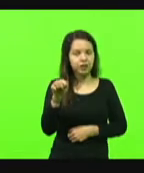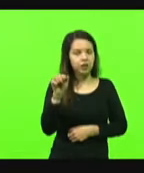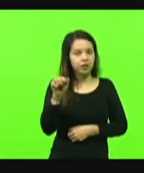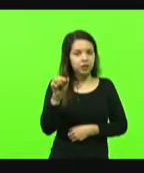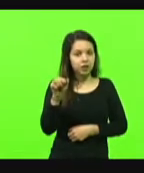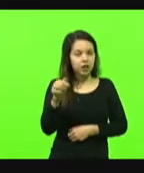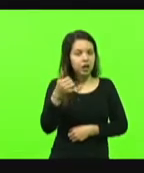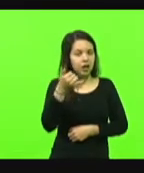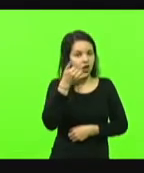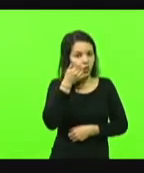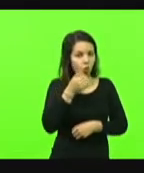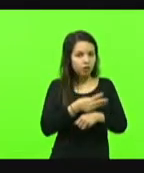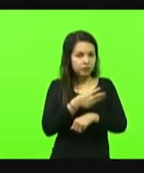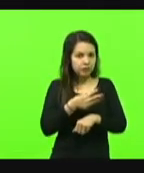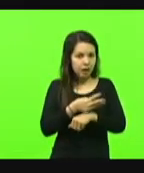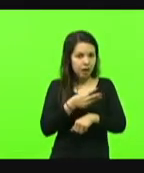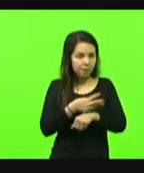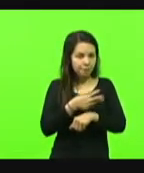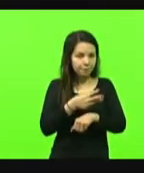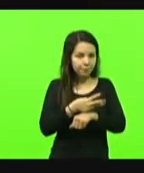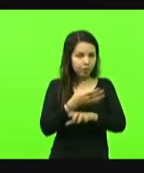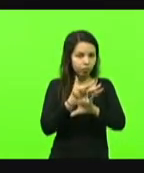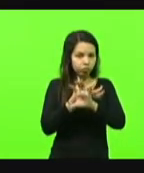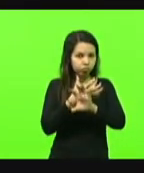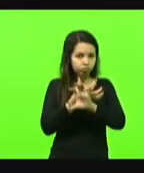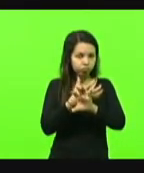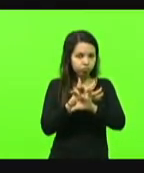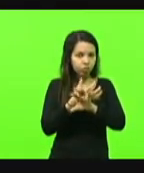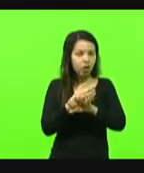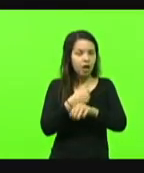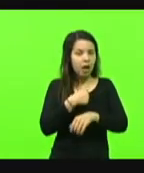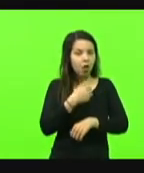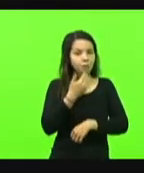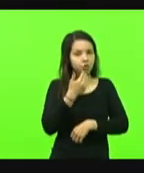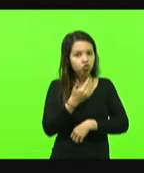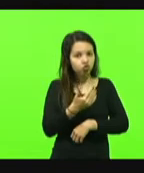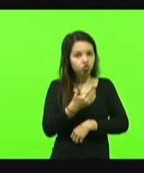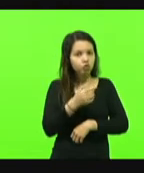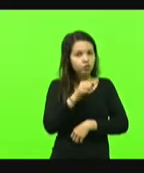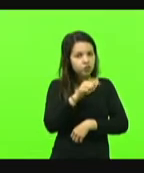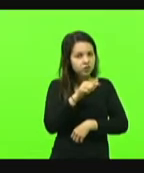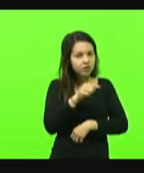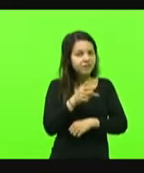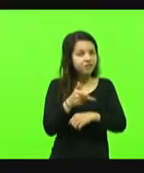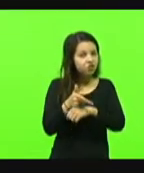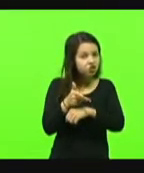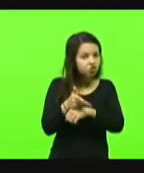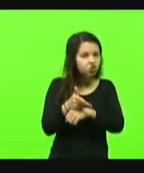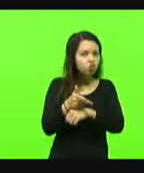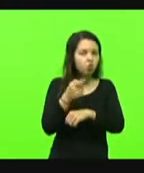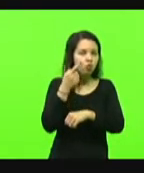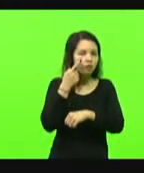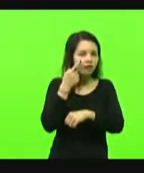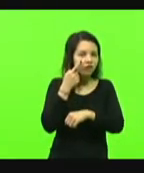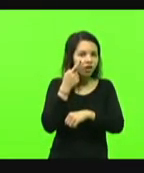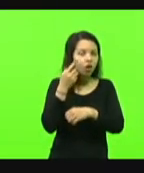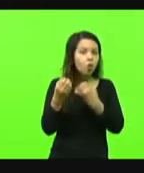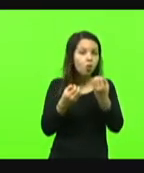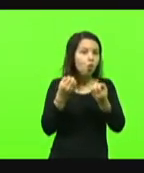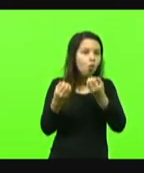para ele, me manda, faz um vídeo da rodovia, como está a situação. Aí,